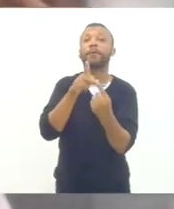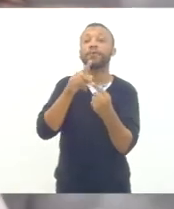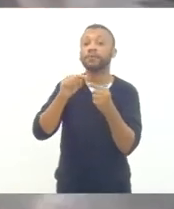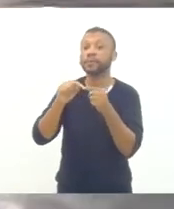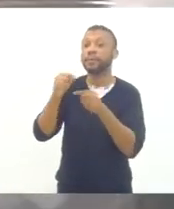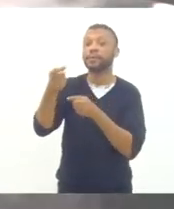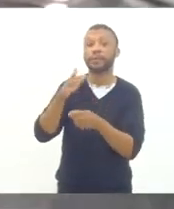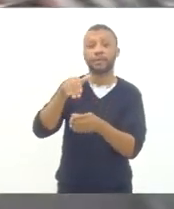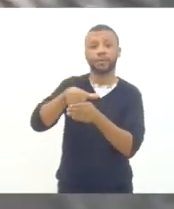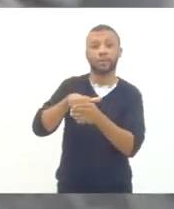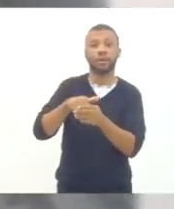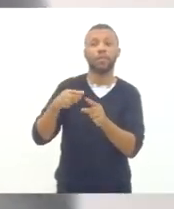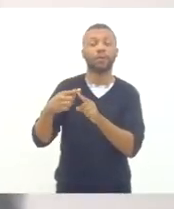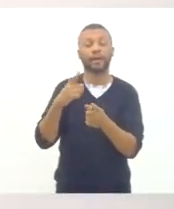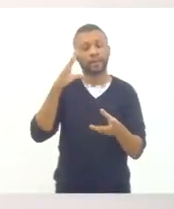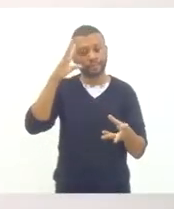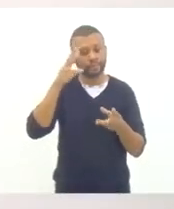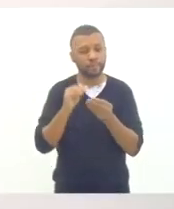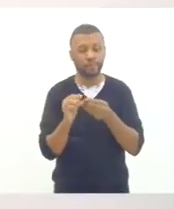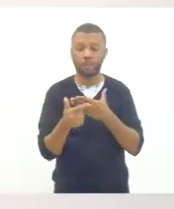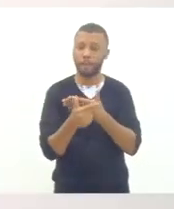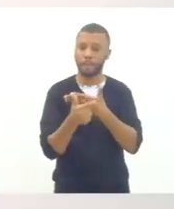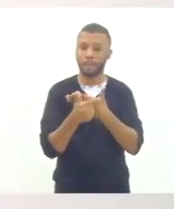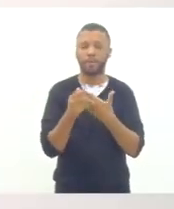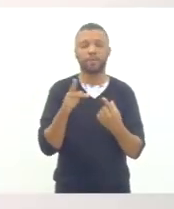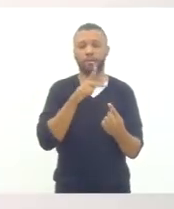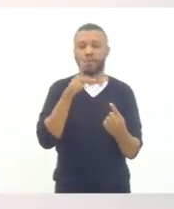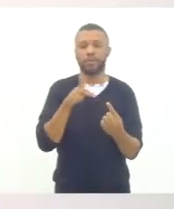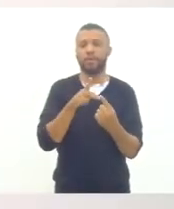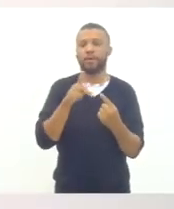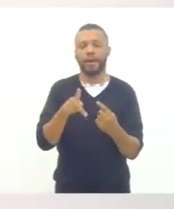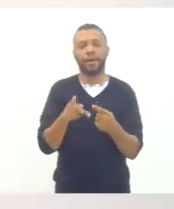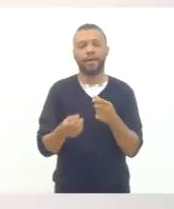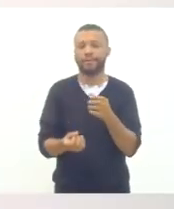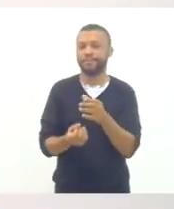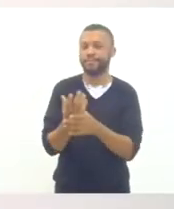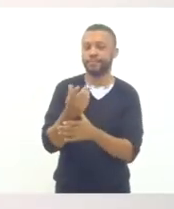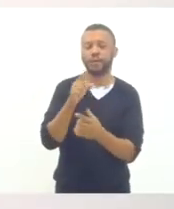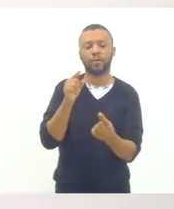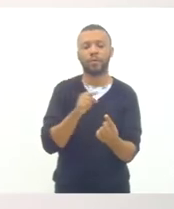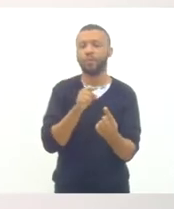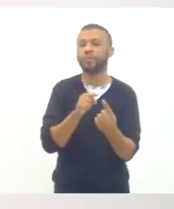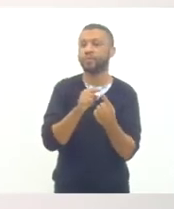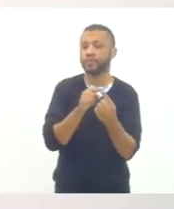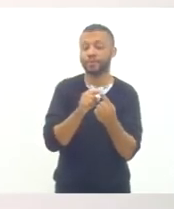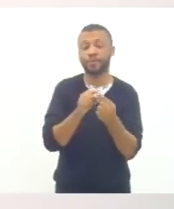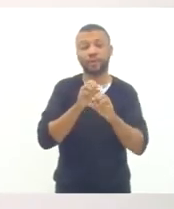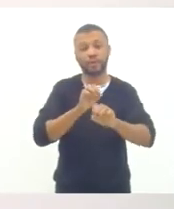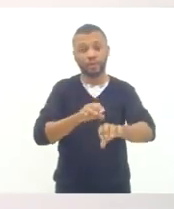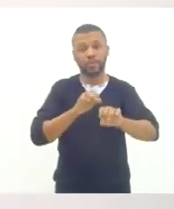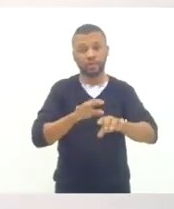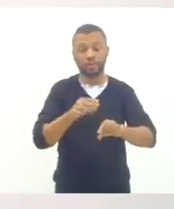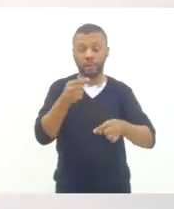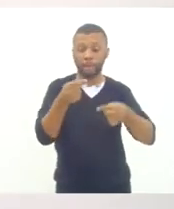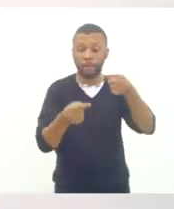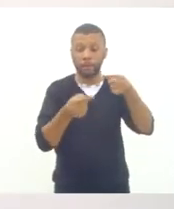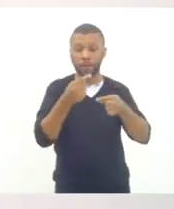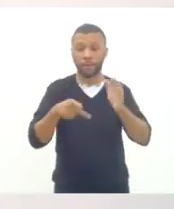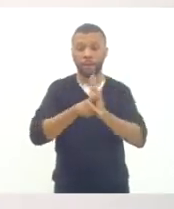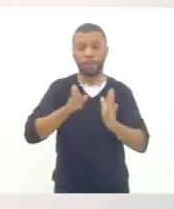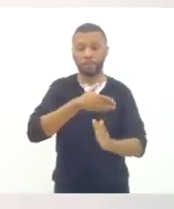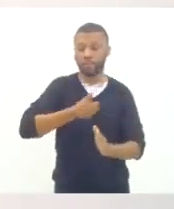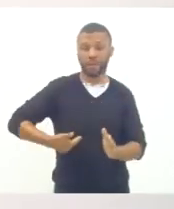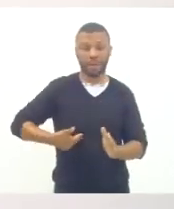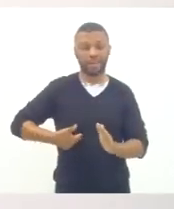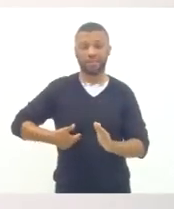entende que um dos papéis do plano é consolidar objetivos da educação que sejam políticas de Estado, que perpassem diferentes